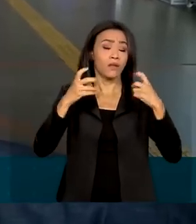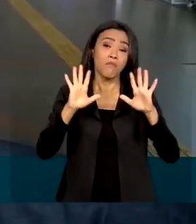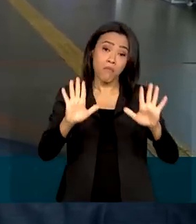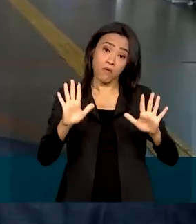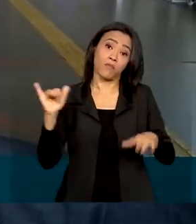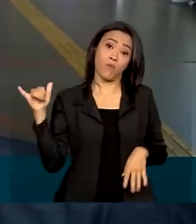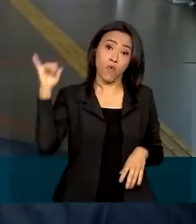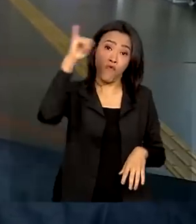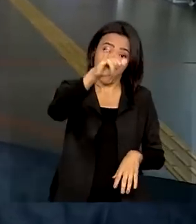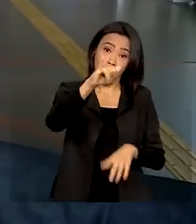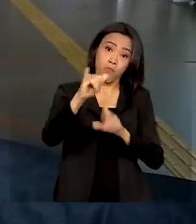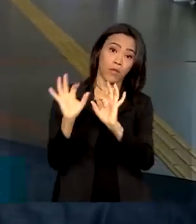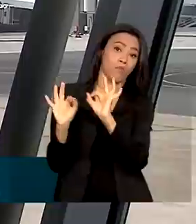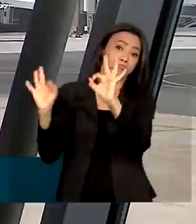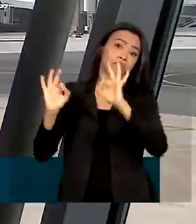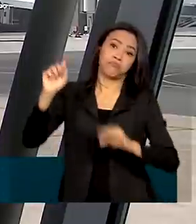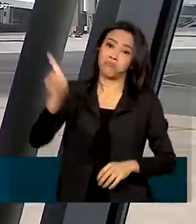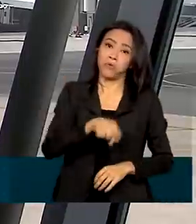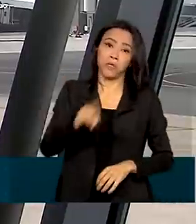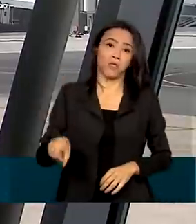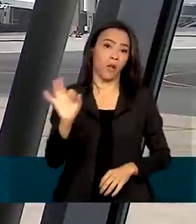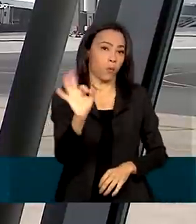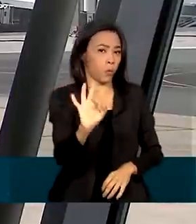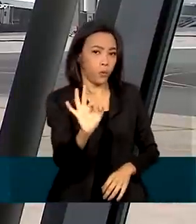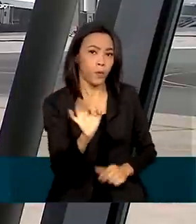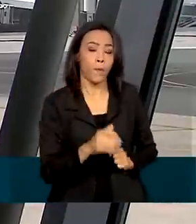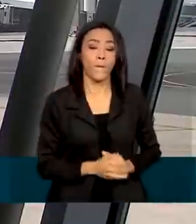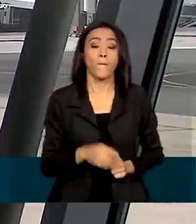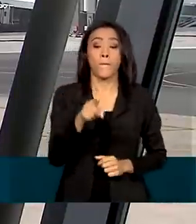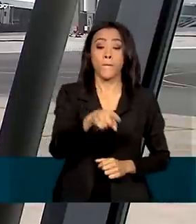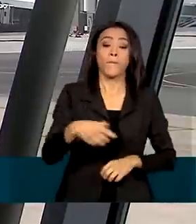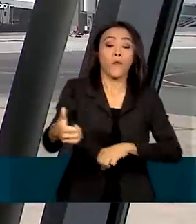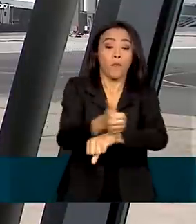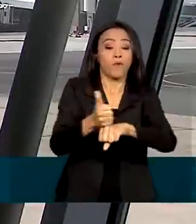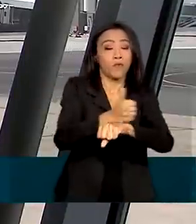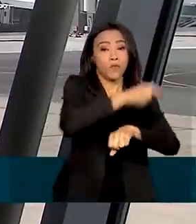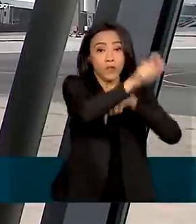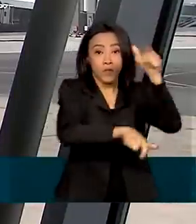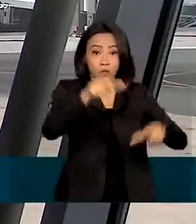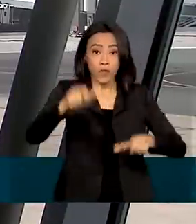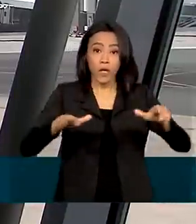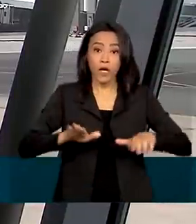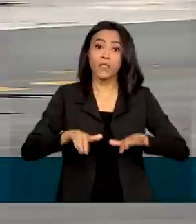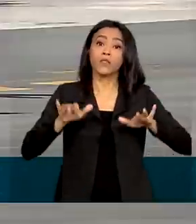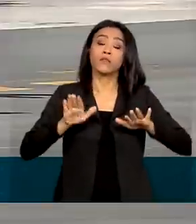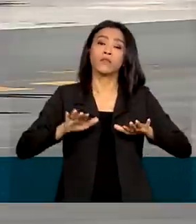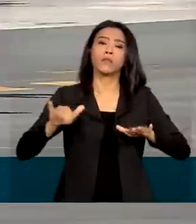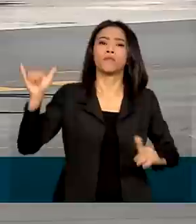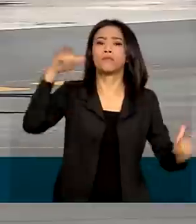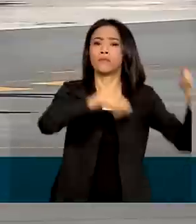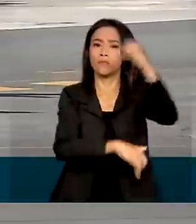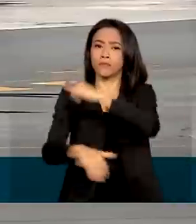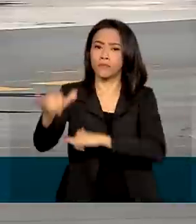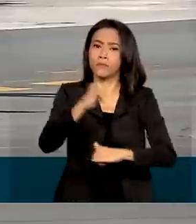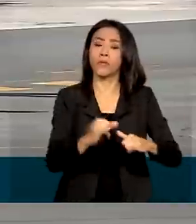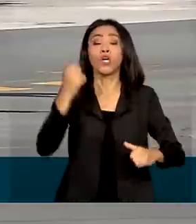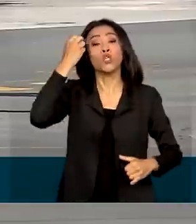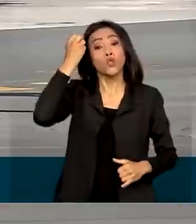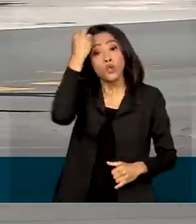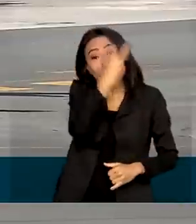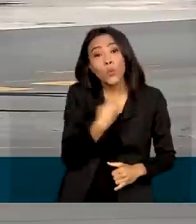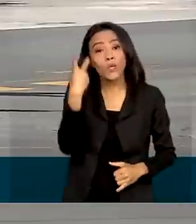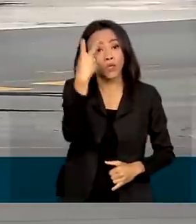está confirmado. Não teve nenhuma alteração, não. Pilotos e comissários de voo decidiram paralisar as atividades duas horas por dia,